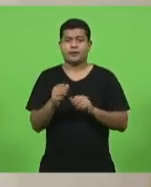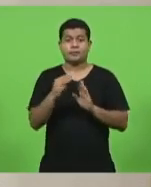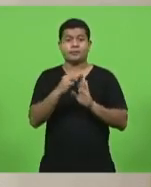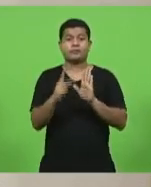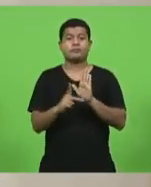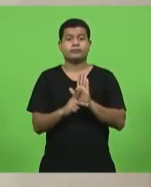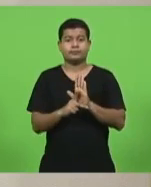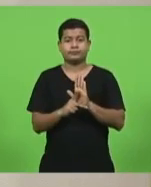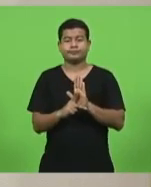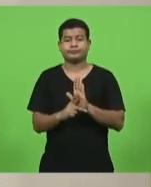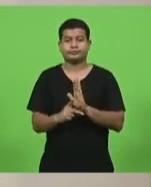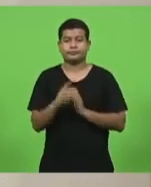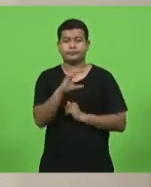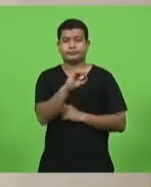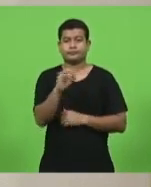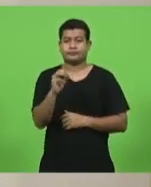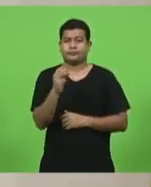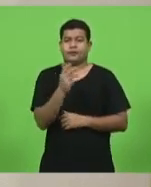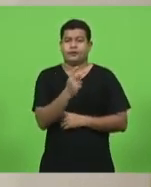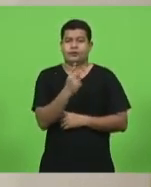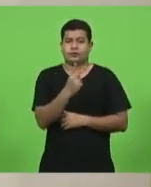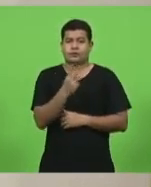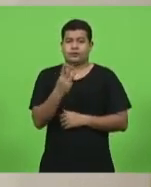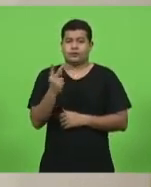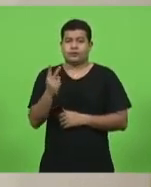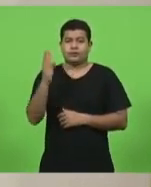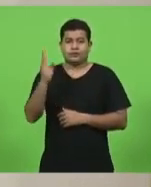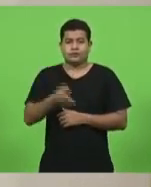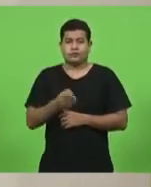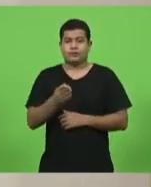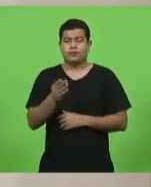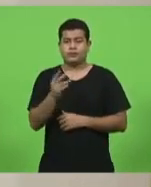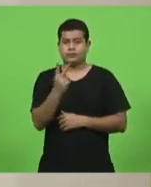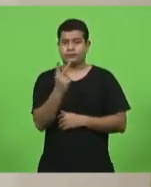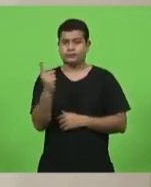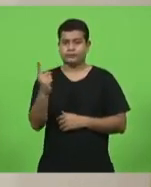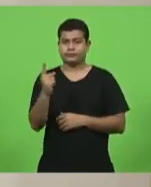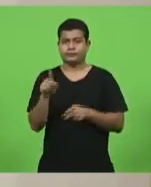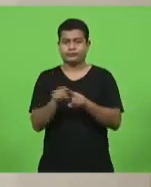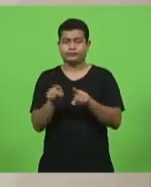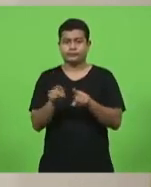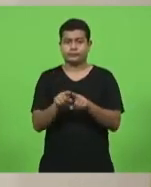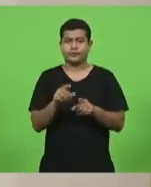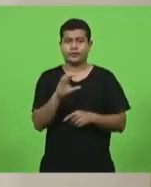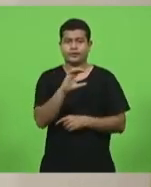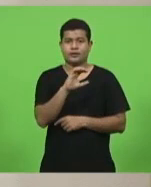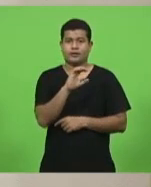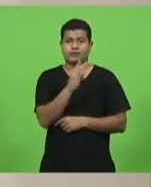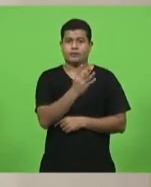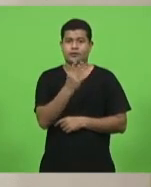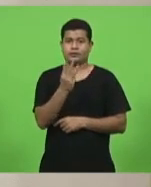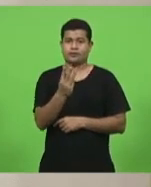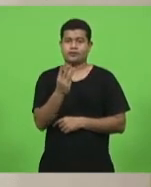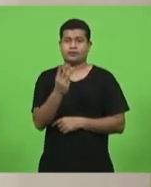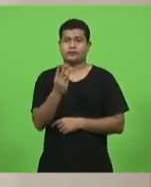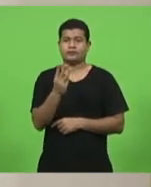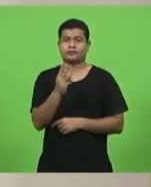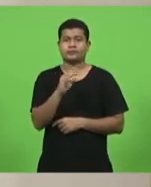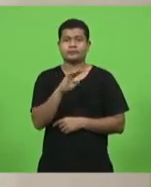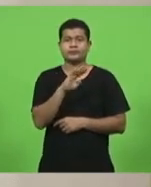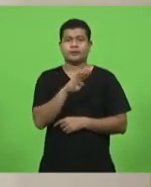00231-2021, projeto de lei número 0243-0273